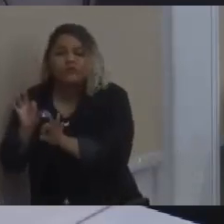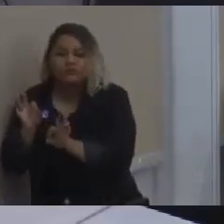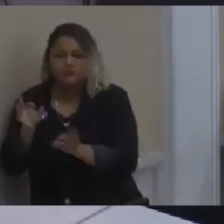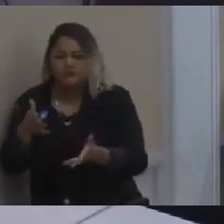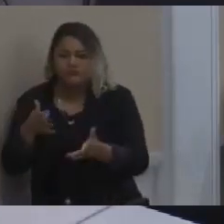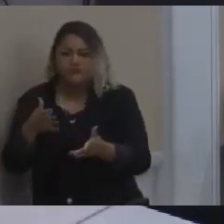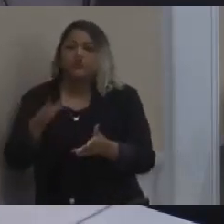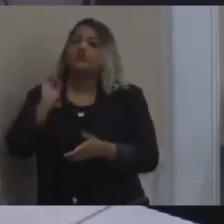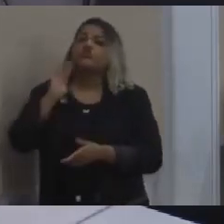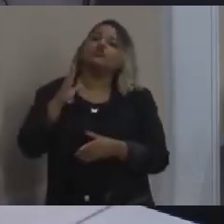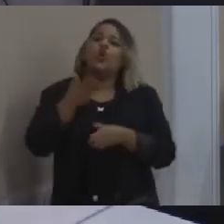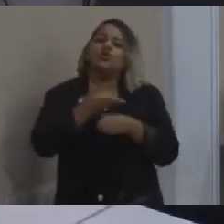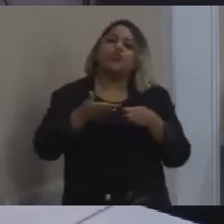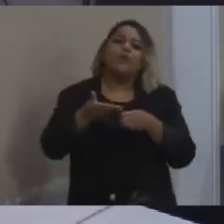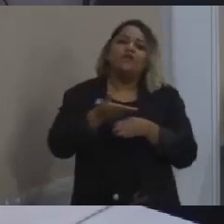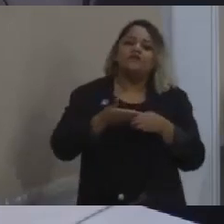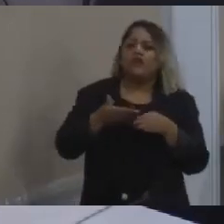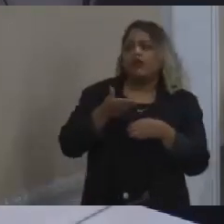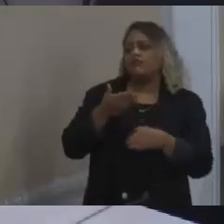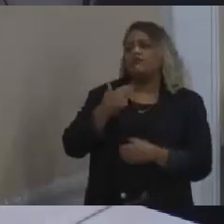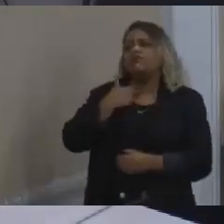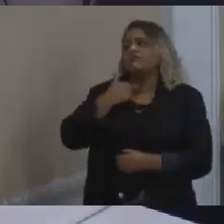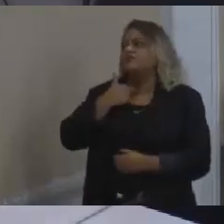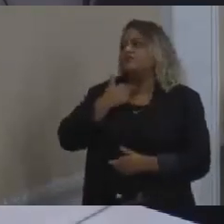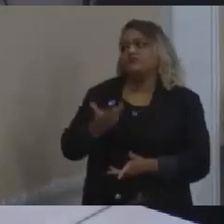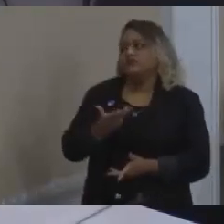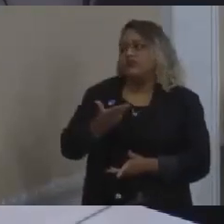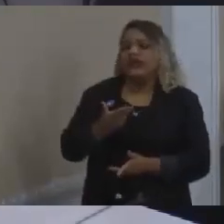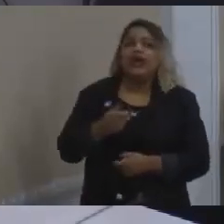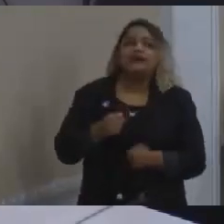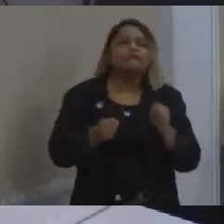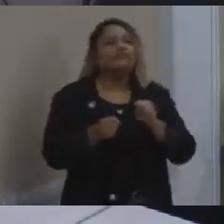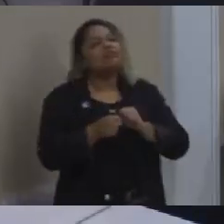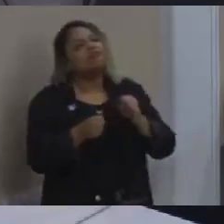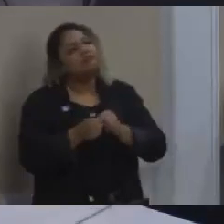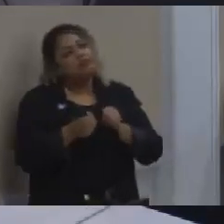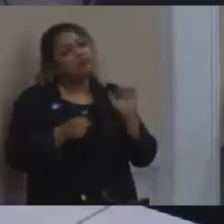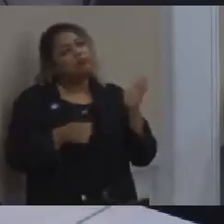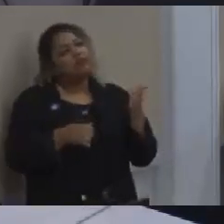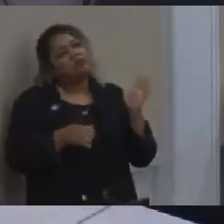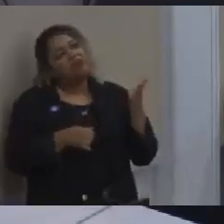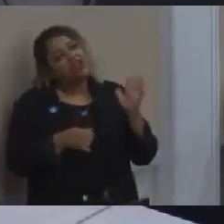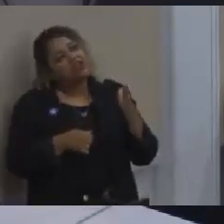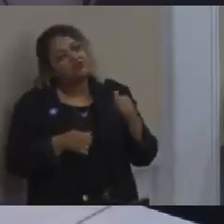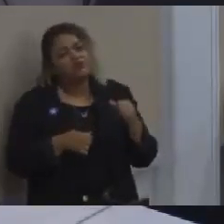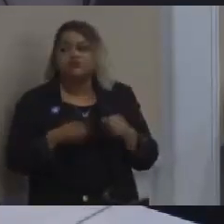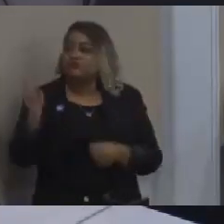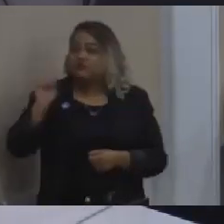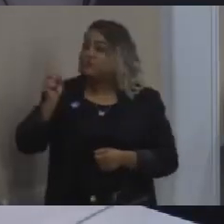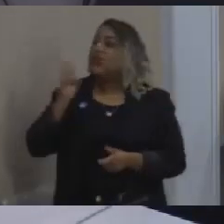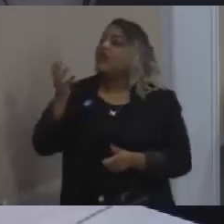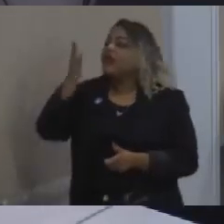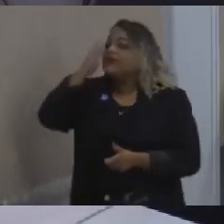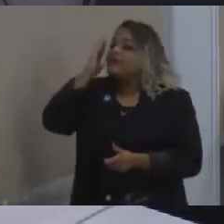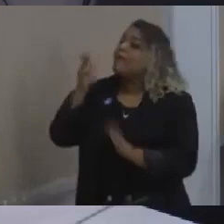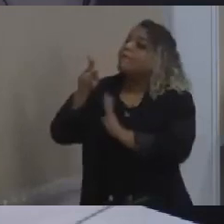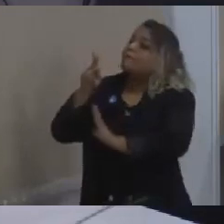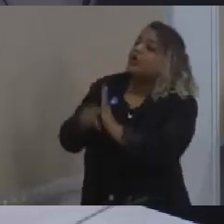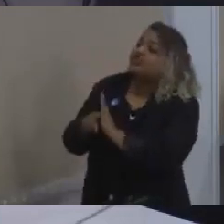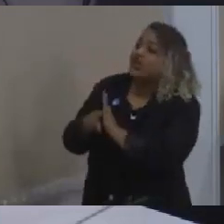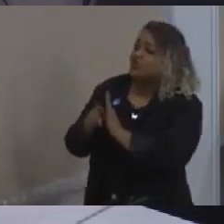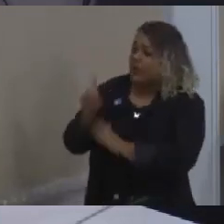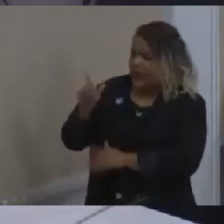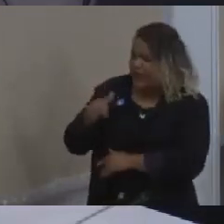do tipo, estamos fazendo, estamos tendo aproximadamente... A gente quer enxergar os projetos, a gente quer saber se são